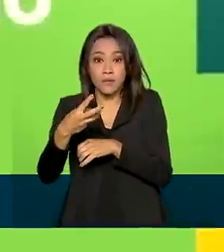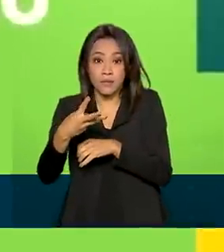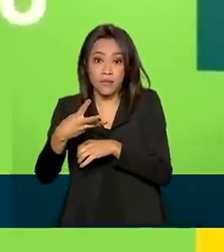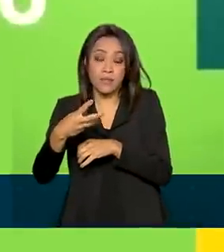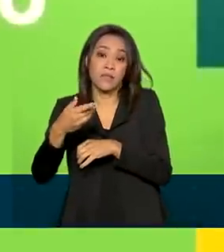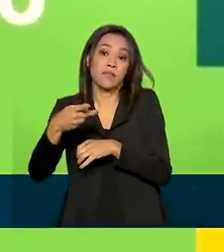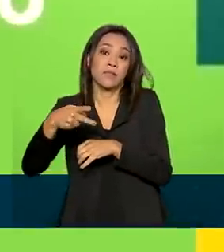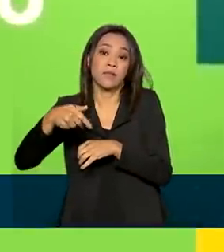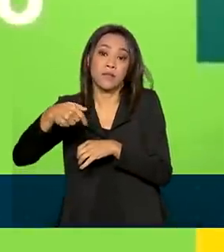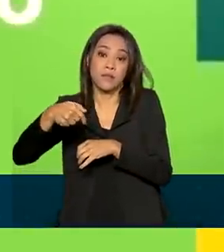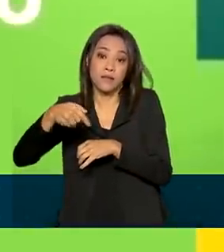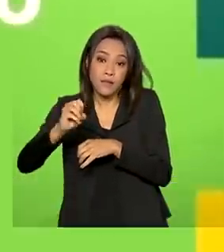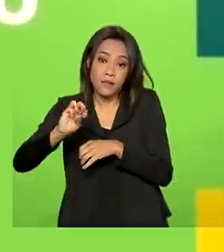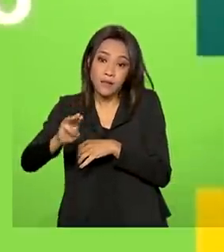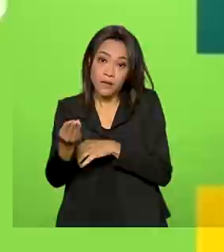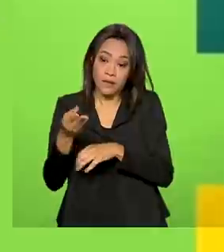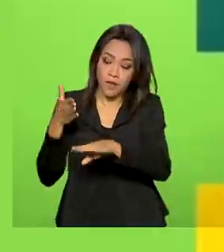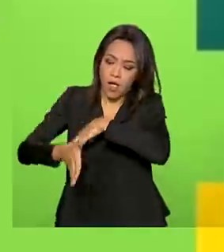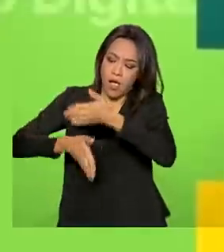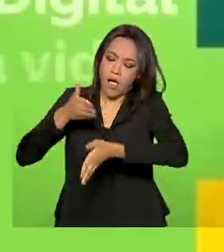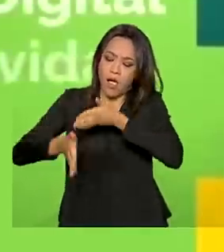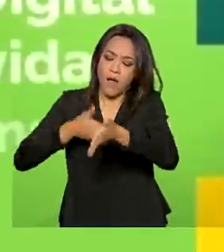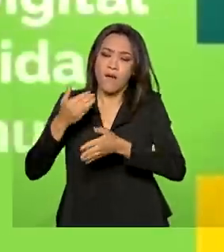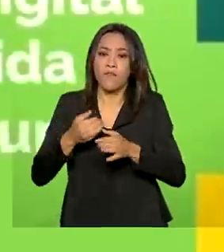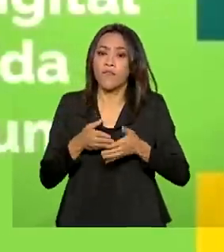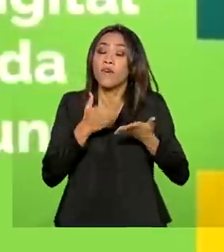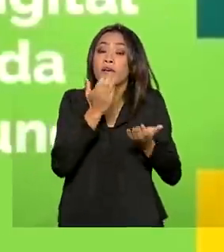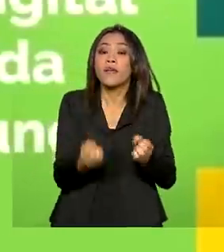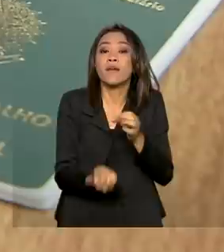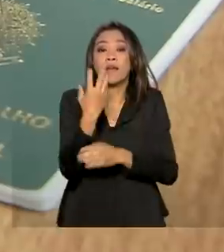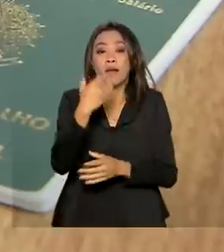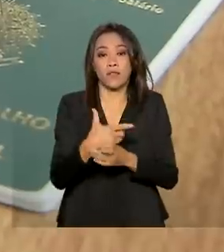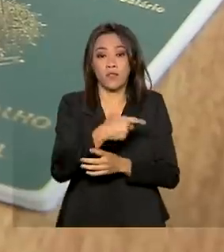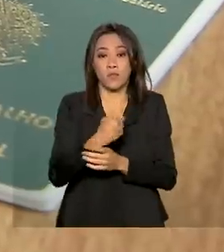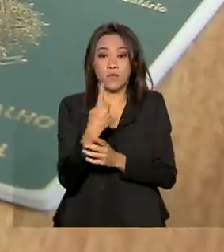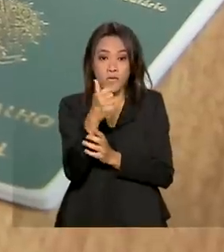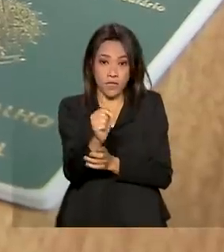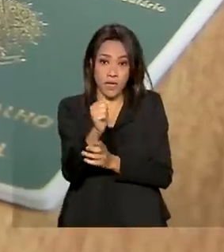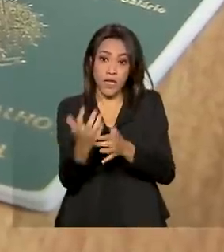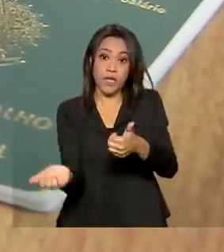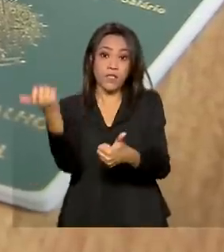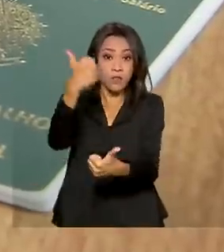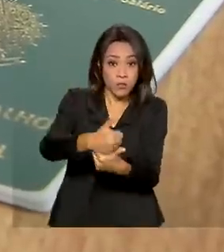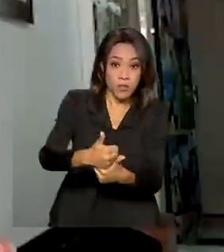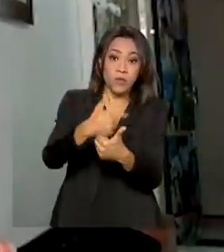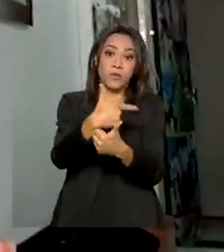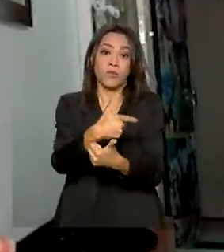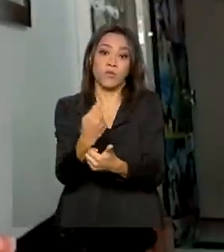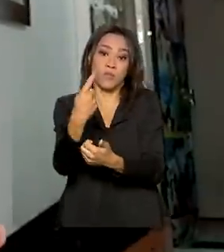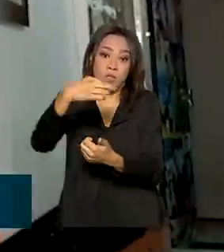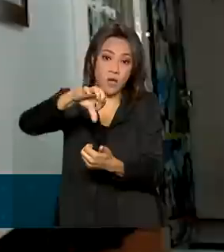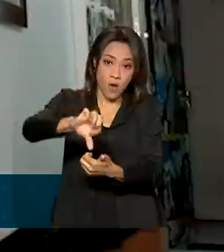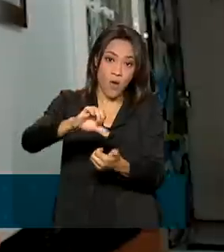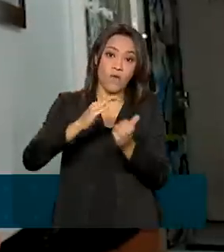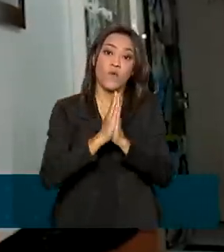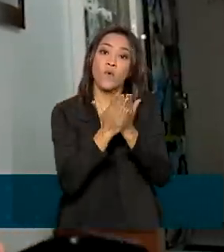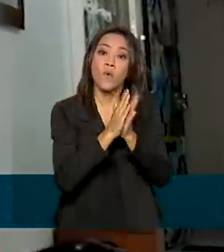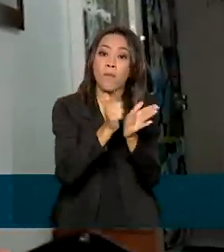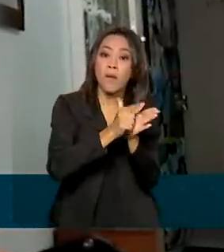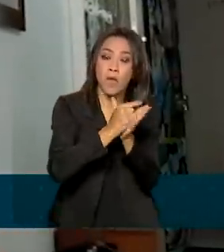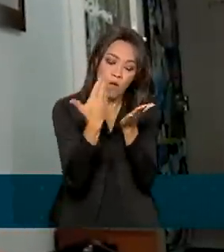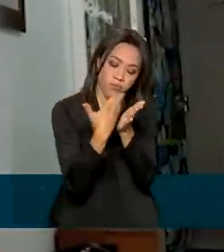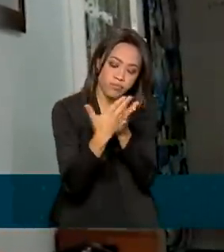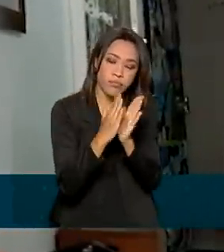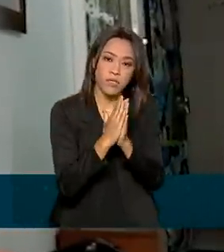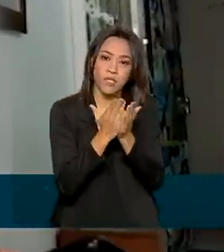foi criado em 2017, mas somente em 2019 substituiu a carteira de papel. O administrador Igor